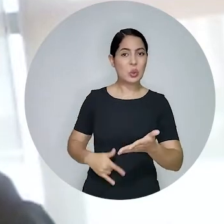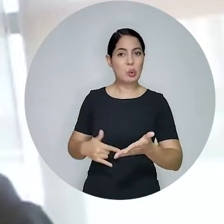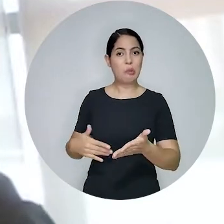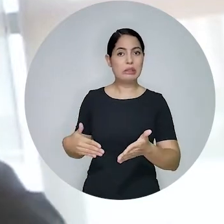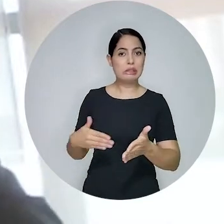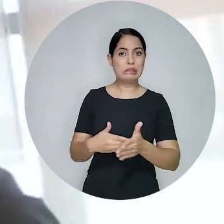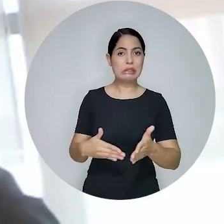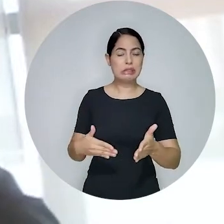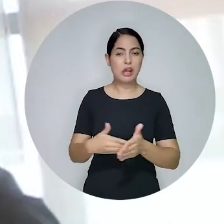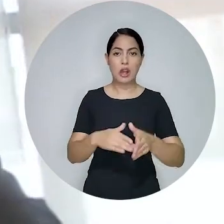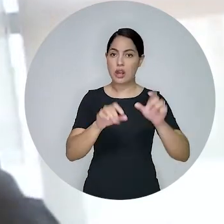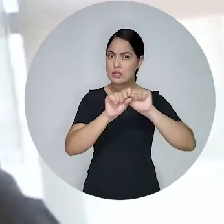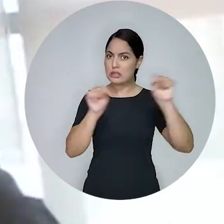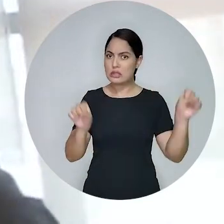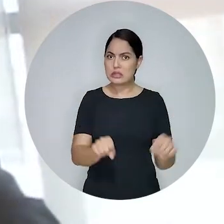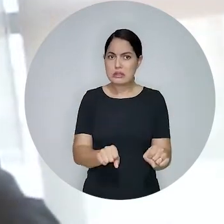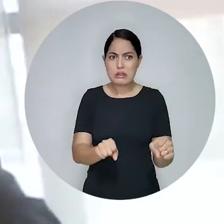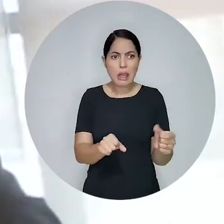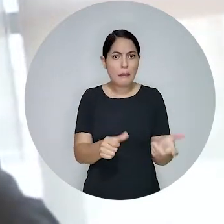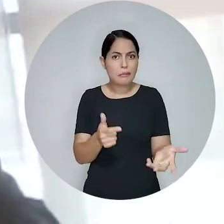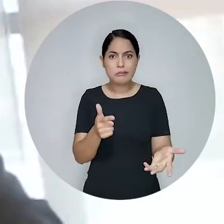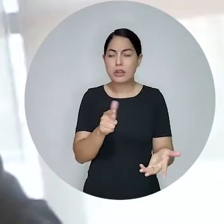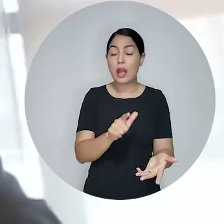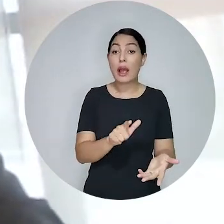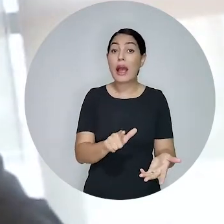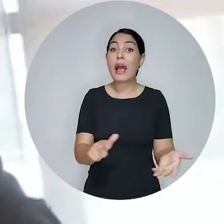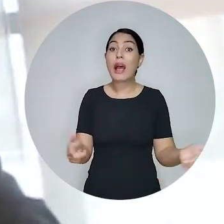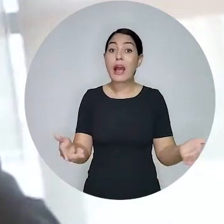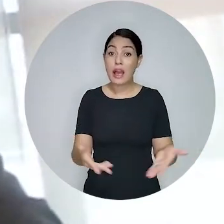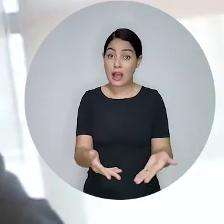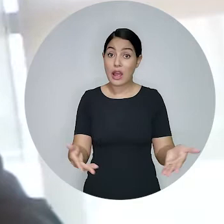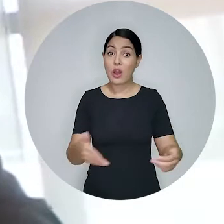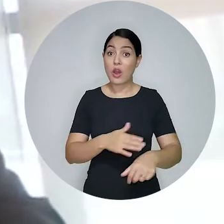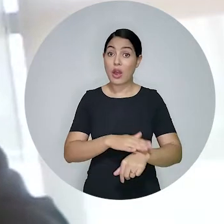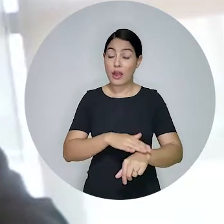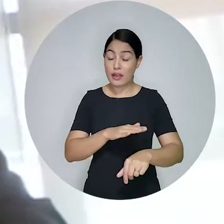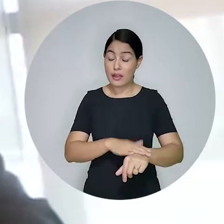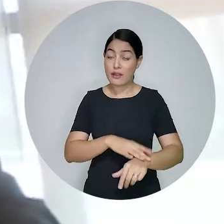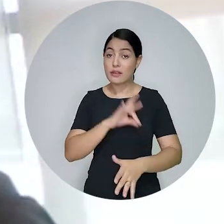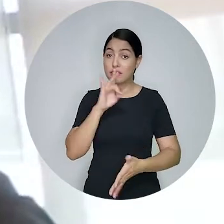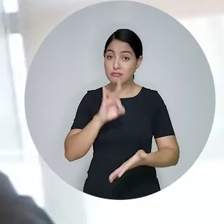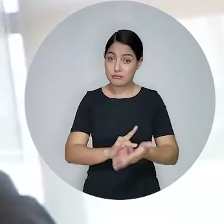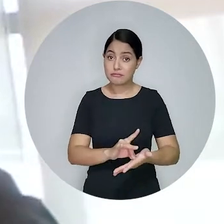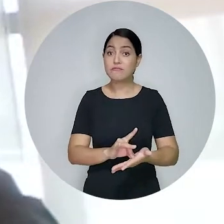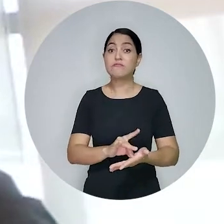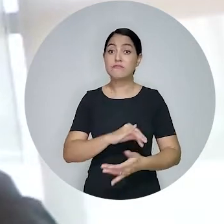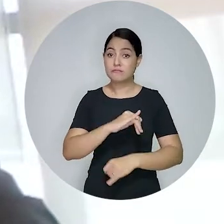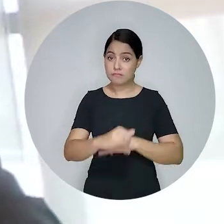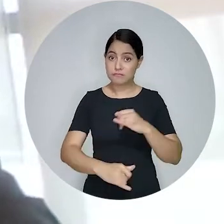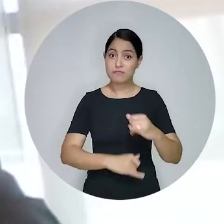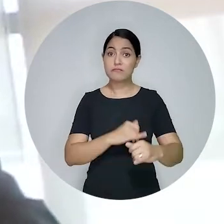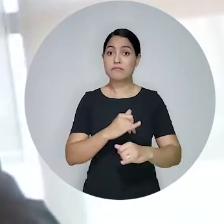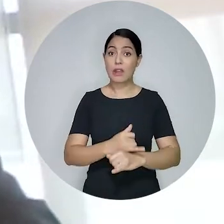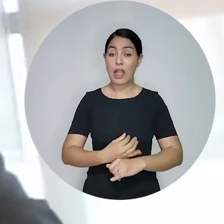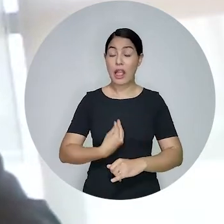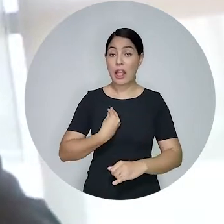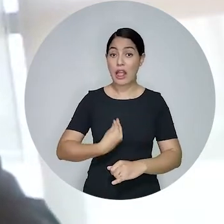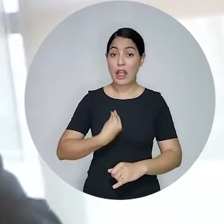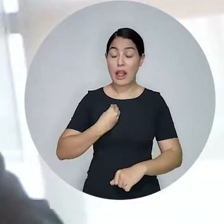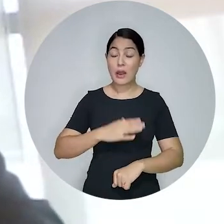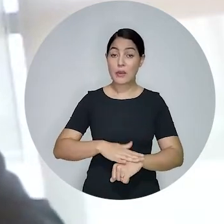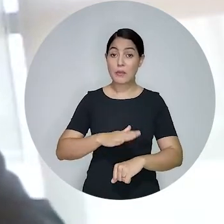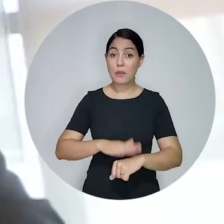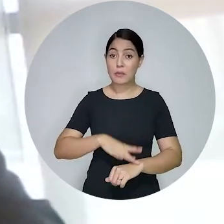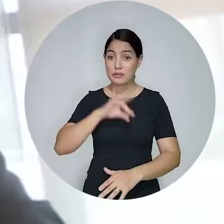comprovar que o sistema estava disponível. E agora, em tempo real, essa certidão é fornecida ao AD, que